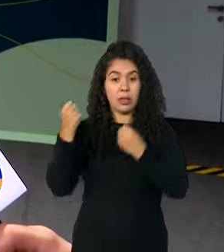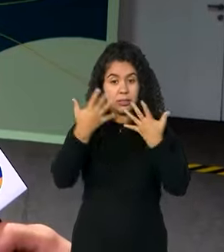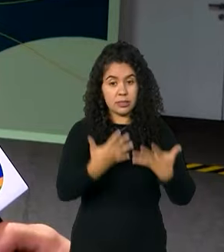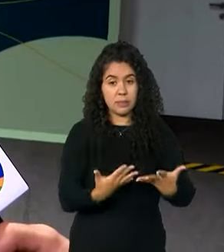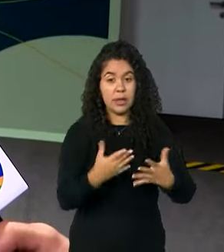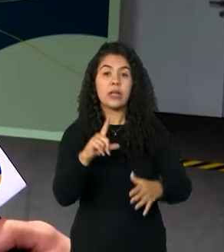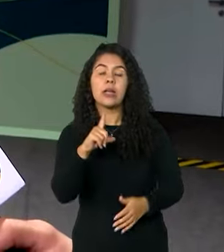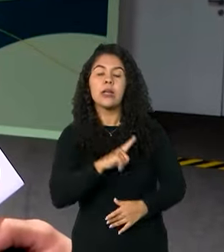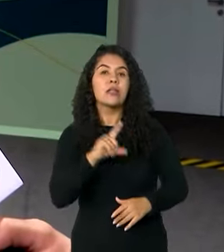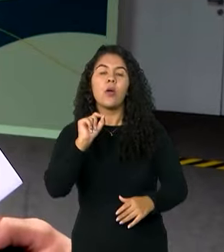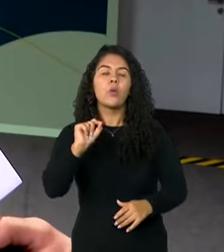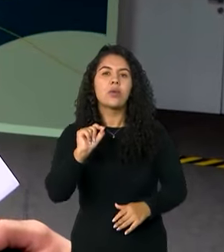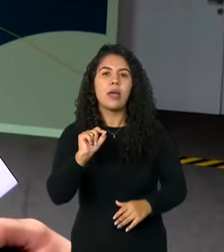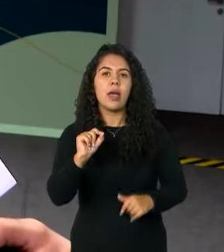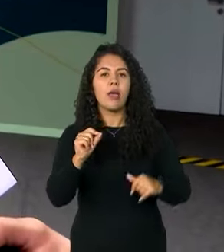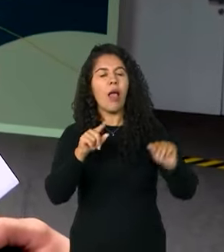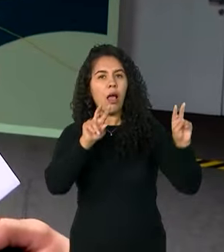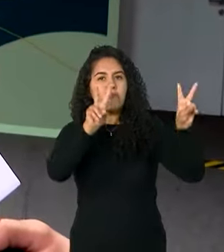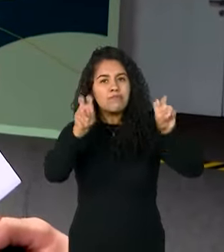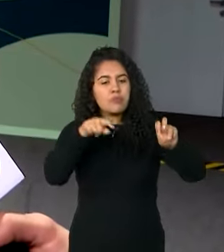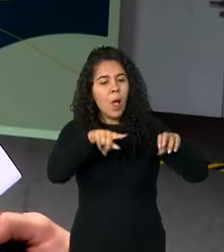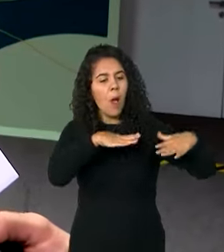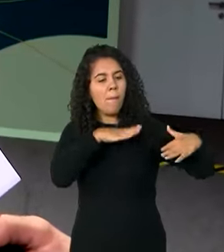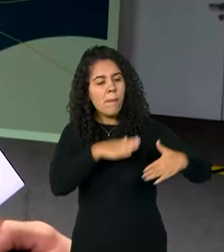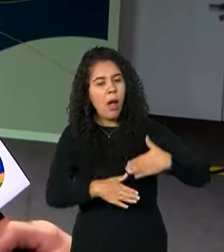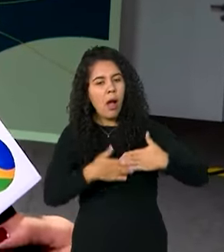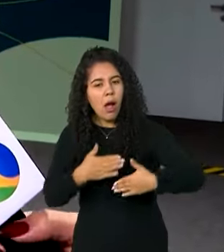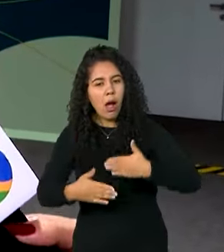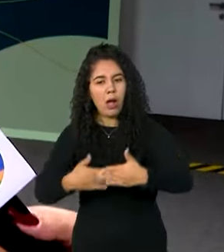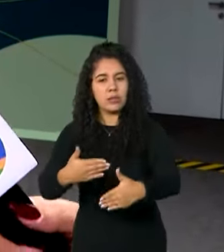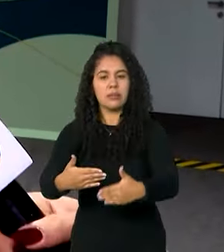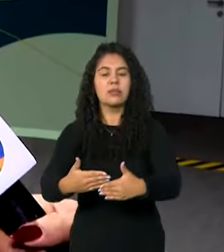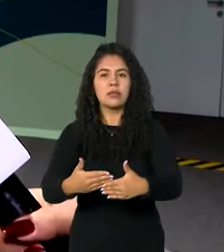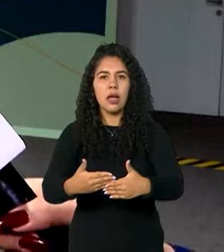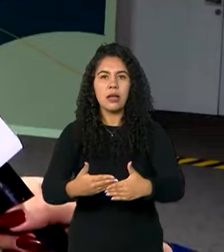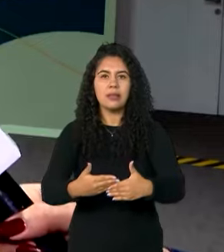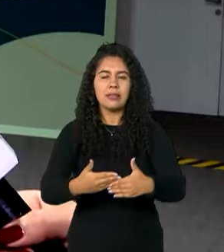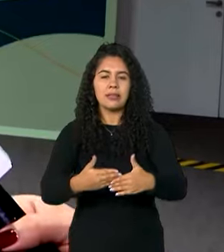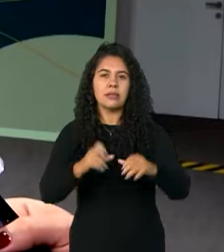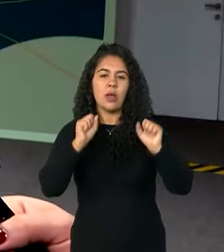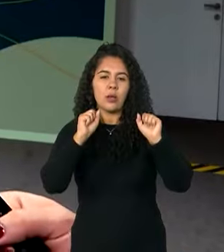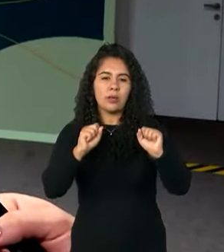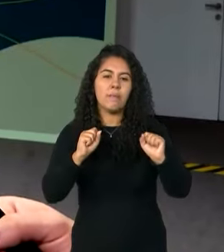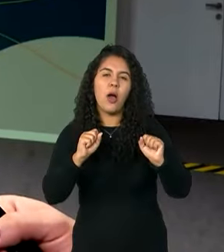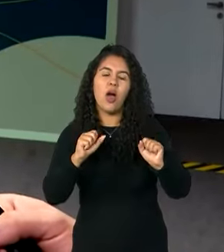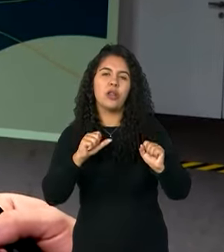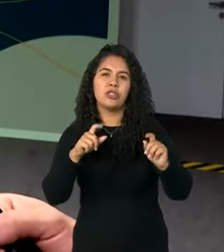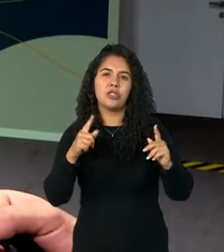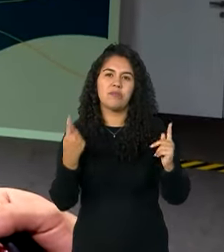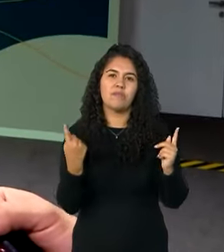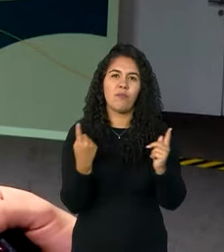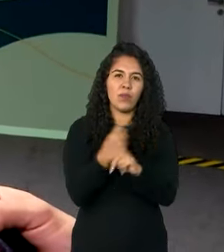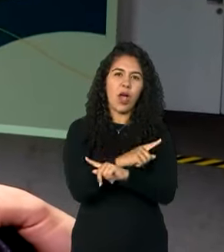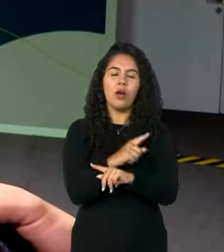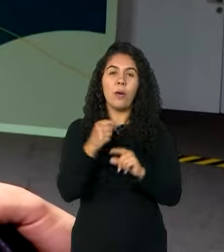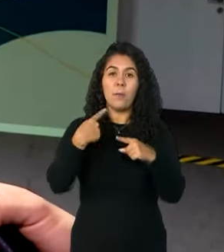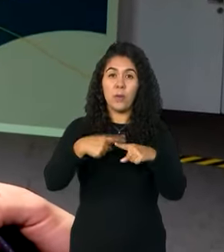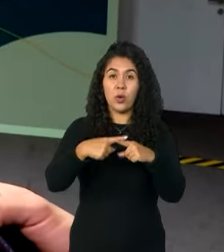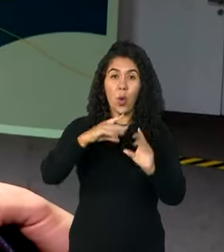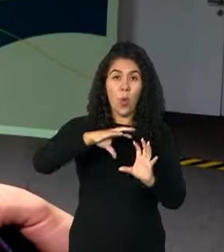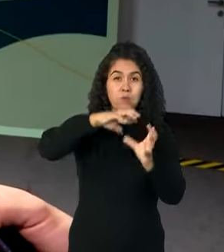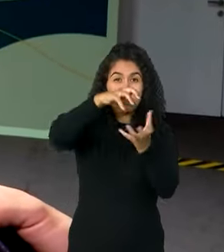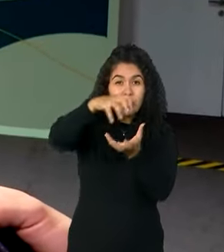É um processo que vai na contramão das exigências que o mundo está